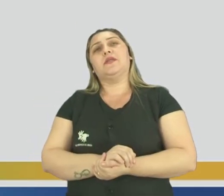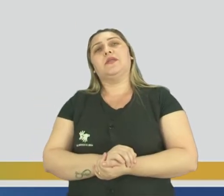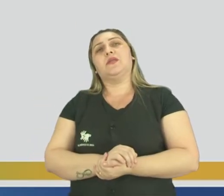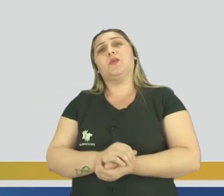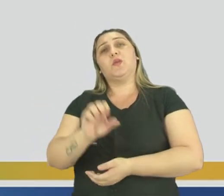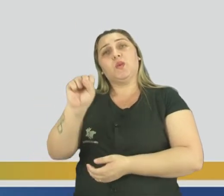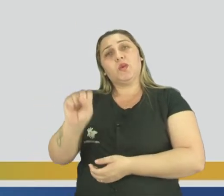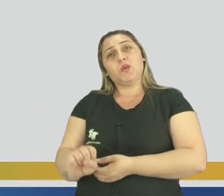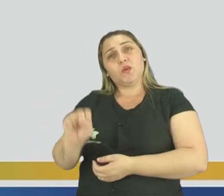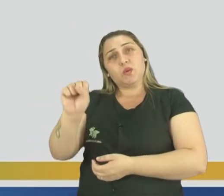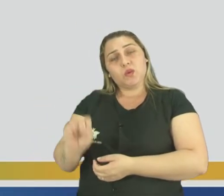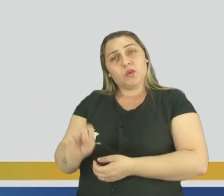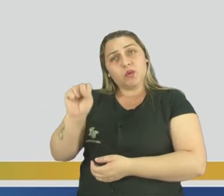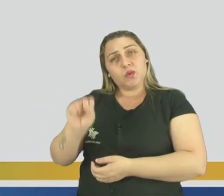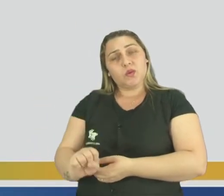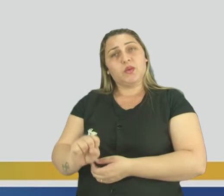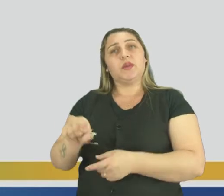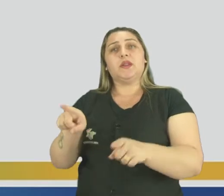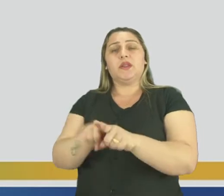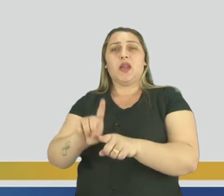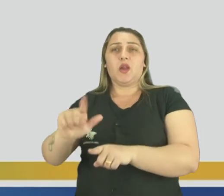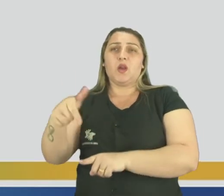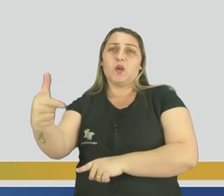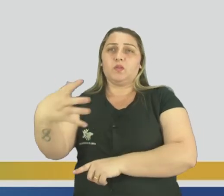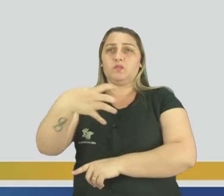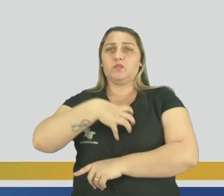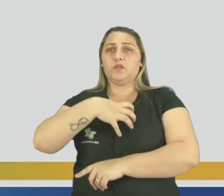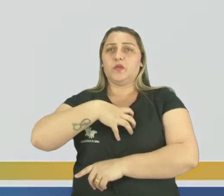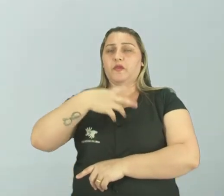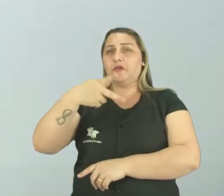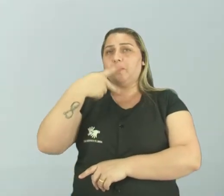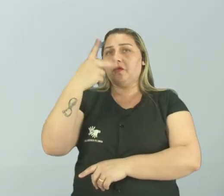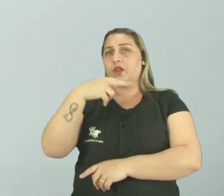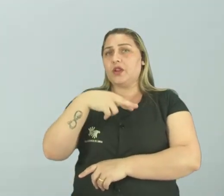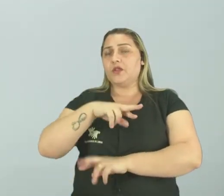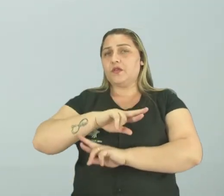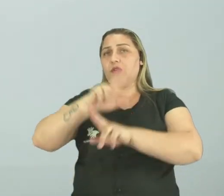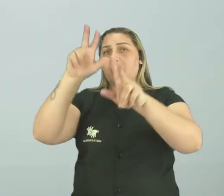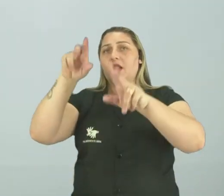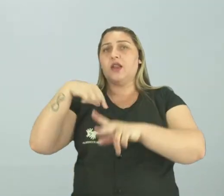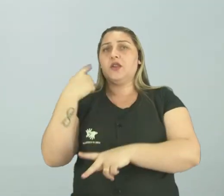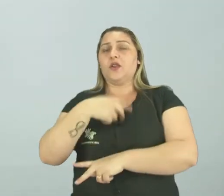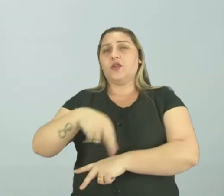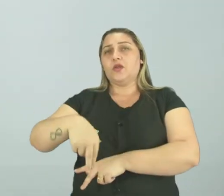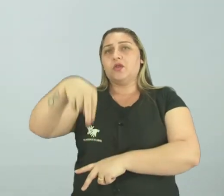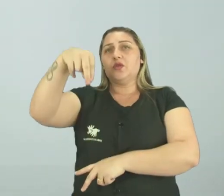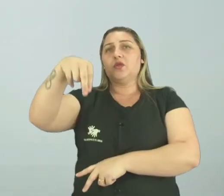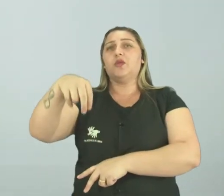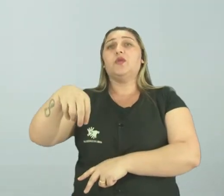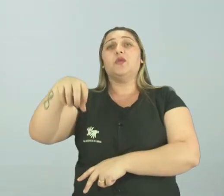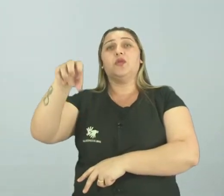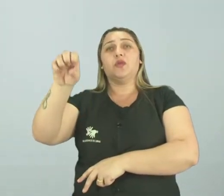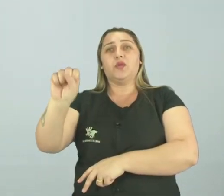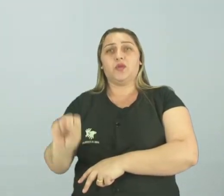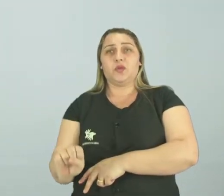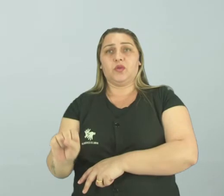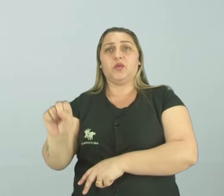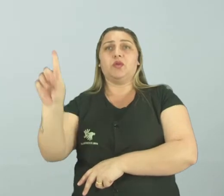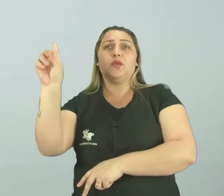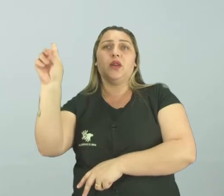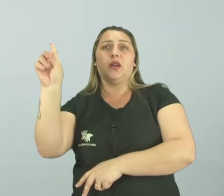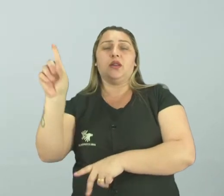pessoal do Sul, que tem outro tipo de fala. Aqui nós do Norte, Sudeste, né? Então,